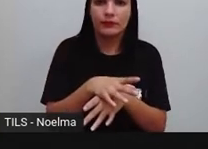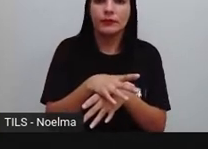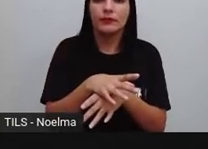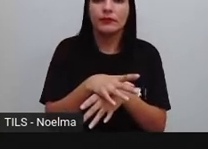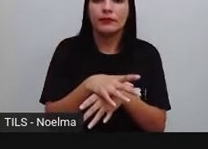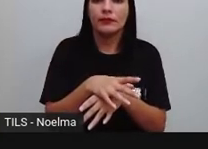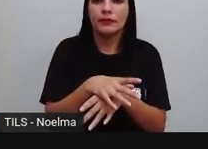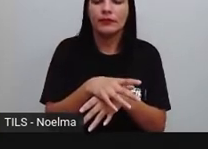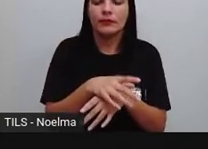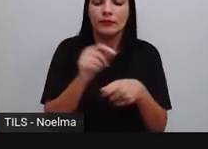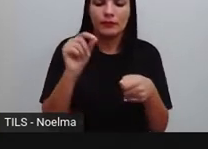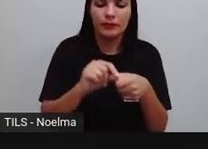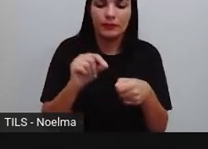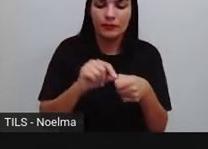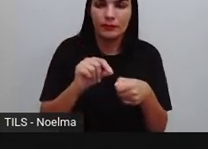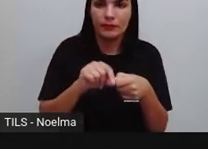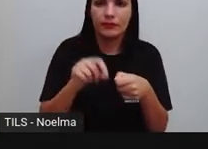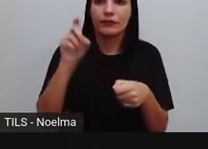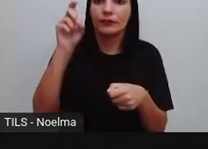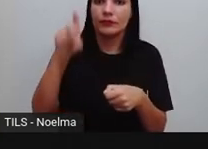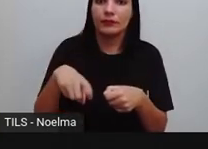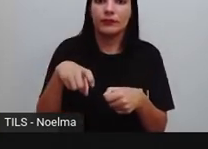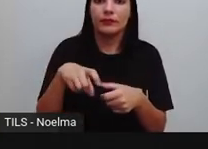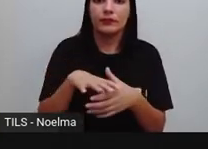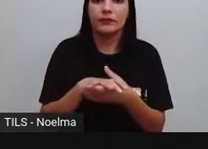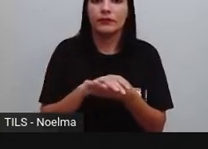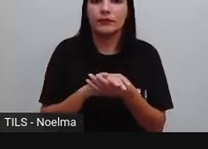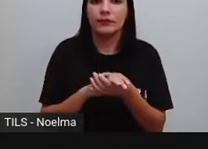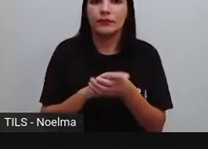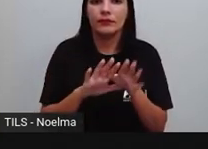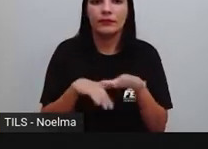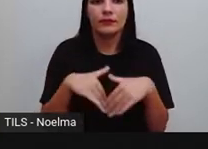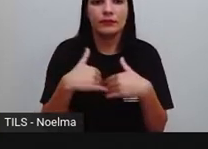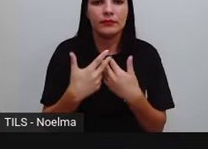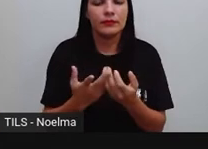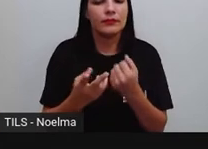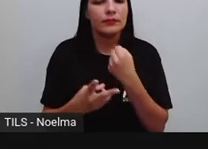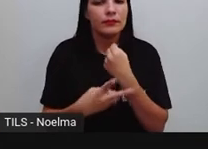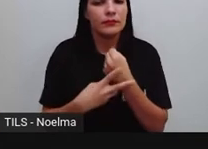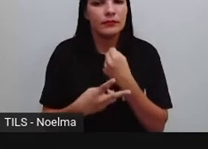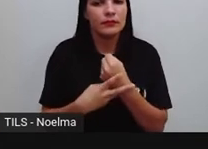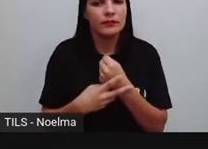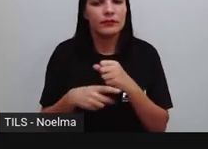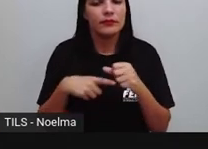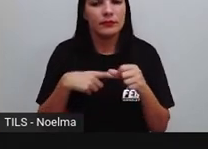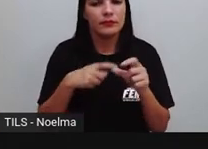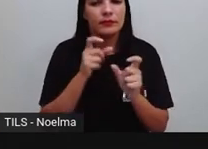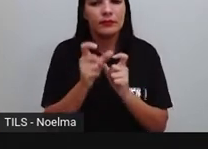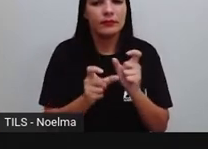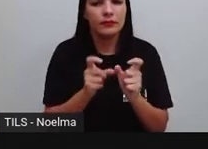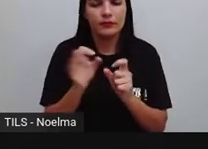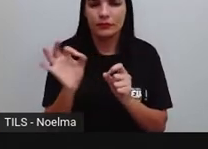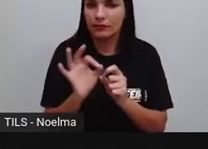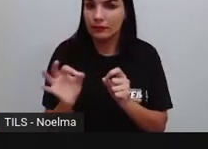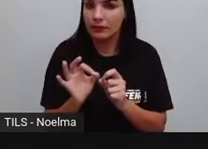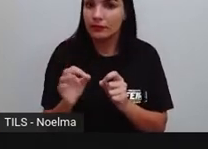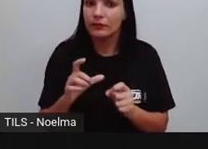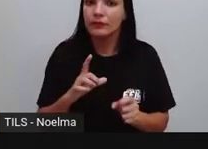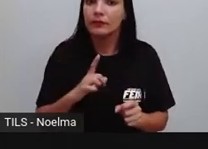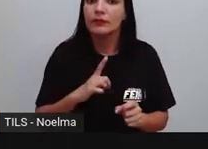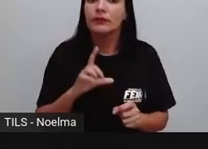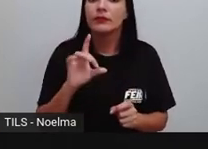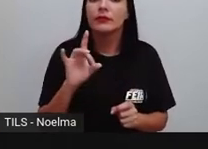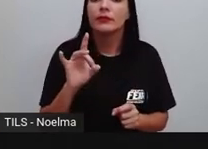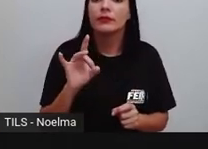aí duas vezes, né? Neste caso, esses verbos, eles estão no infinitivo ou não? Nós só temos aí no